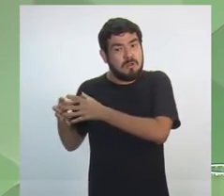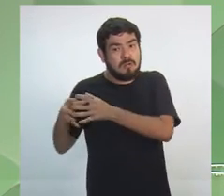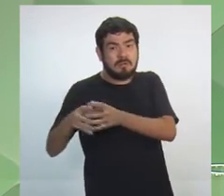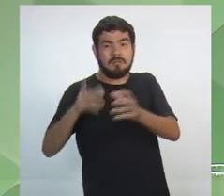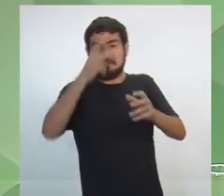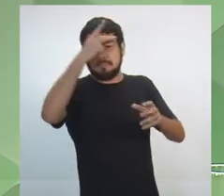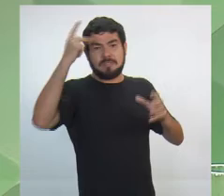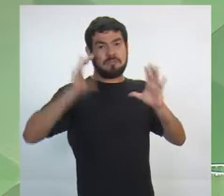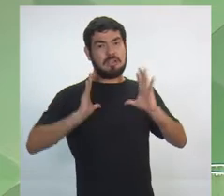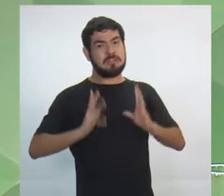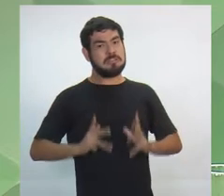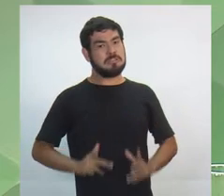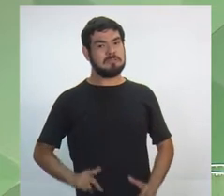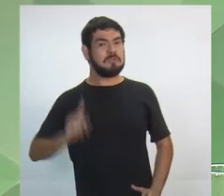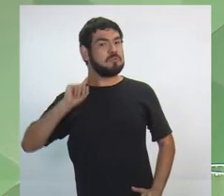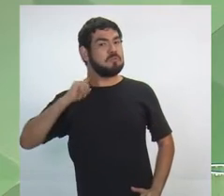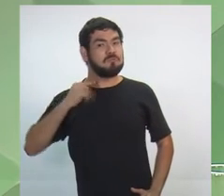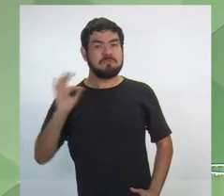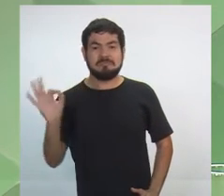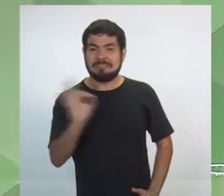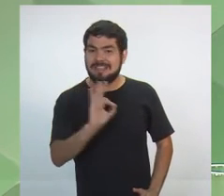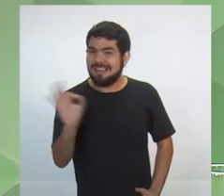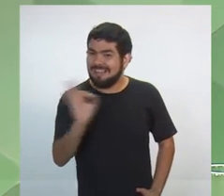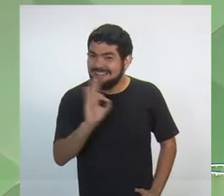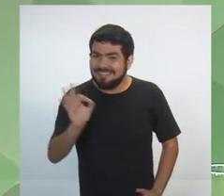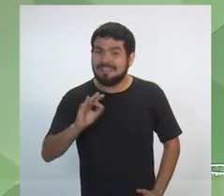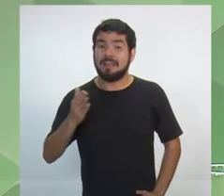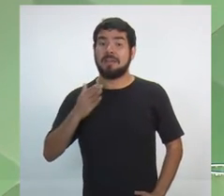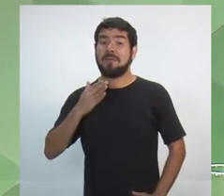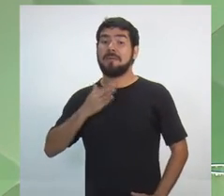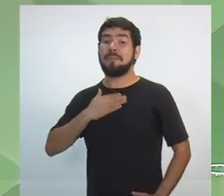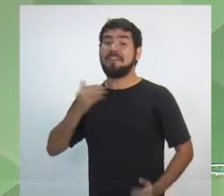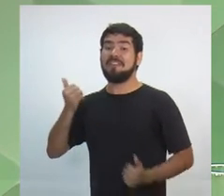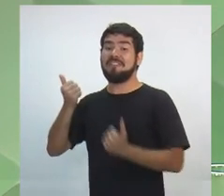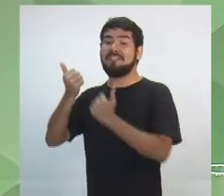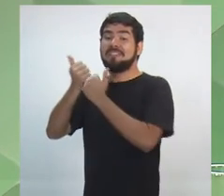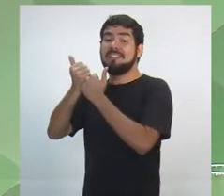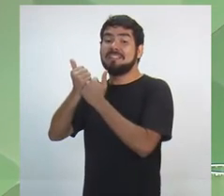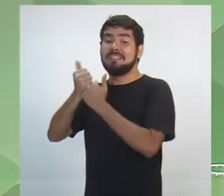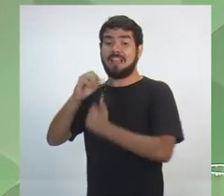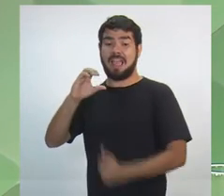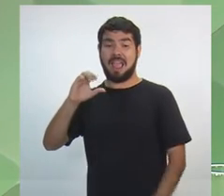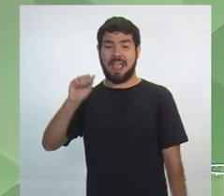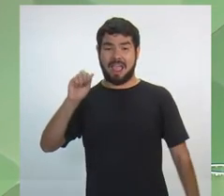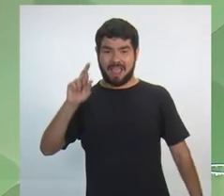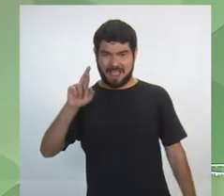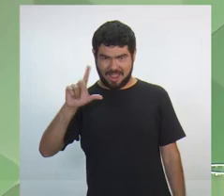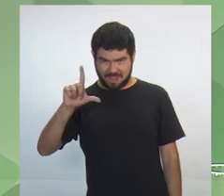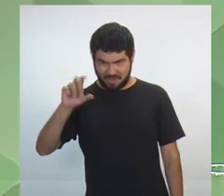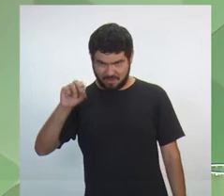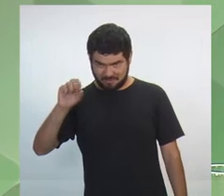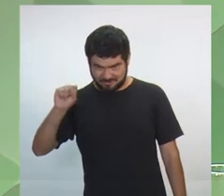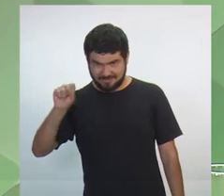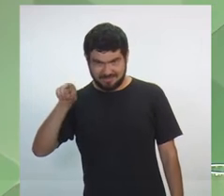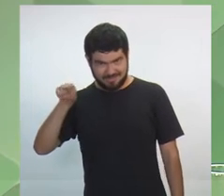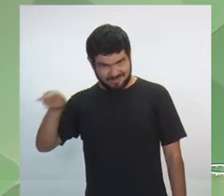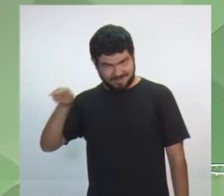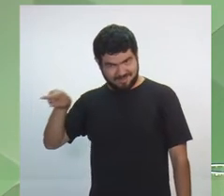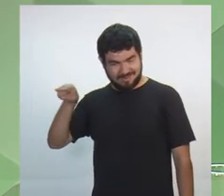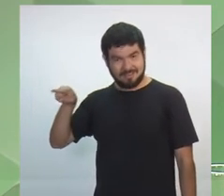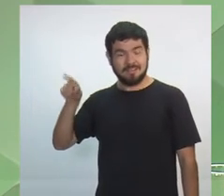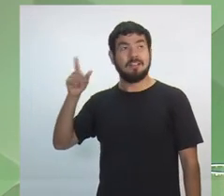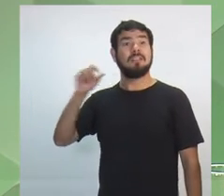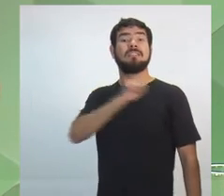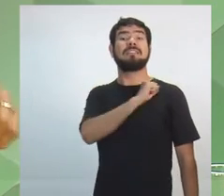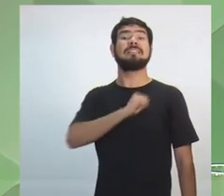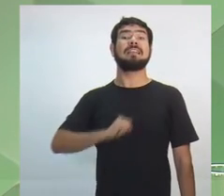Gente honesta. O meu candidato a vice-governador é o defensor Carlos Almeida. O nosso candidato a senador da